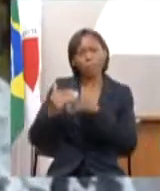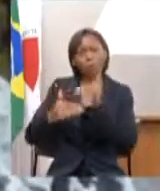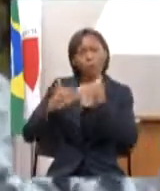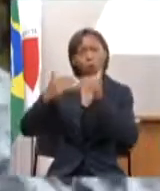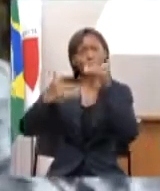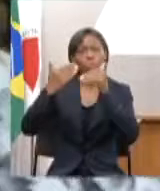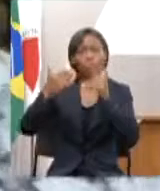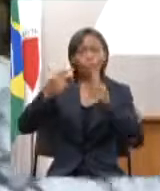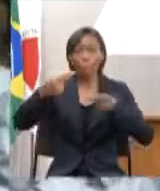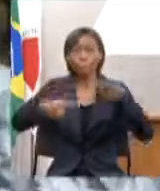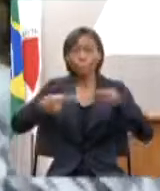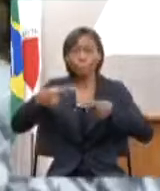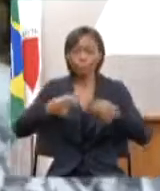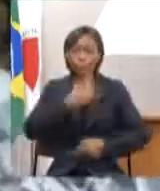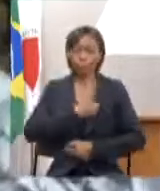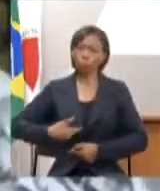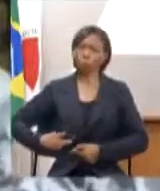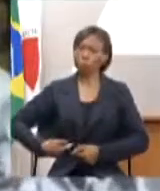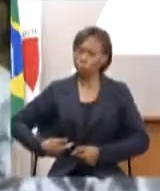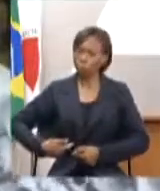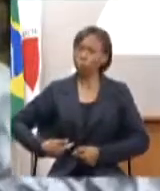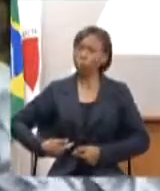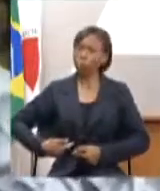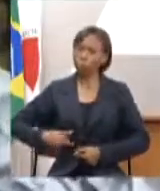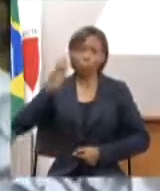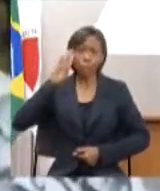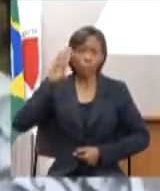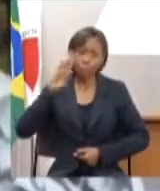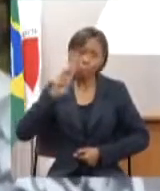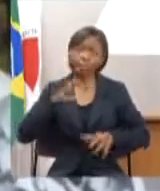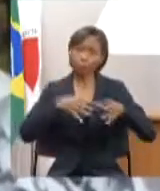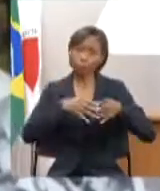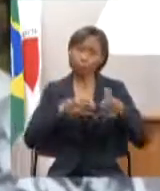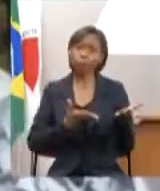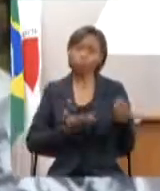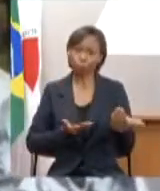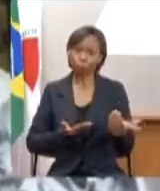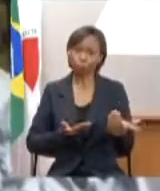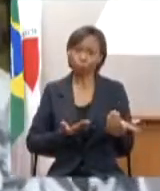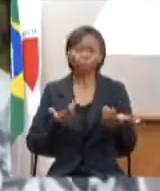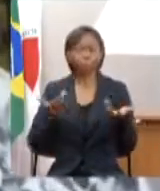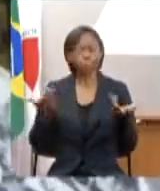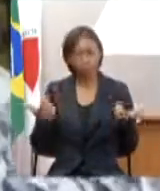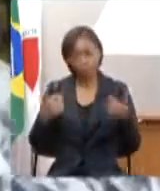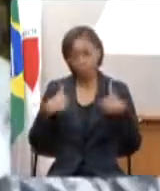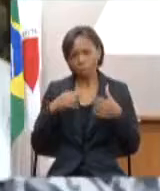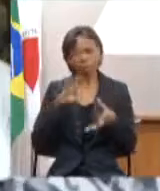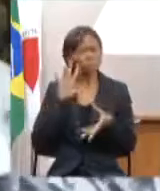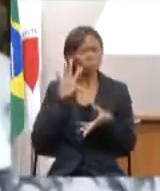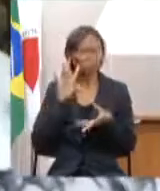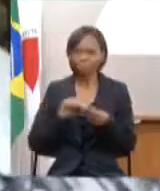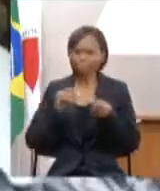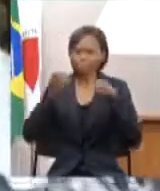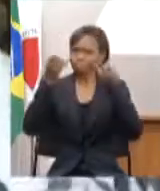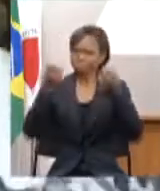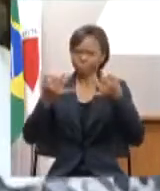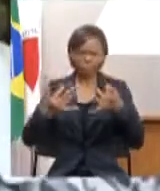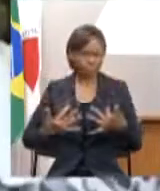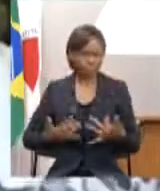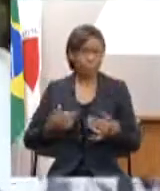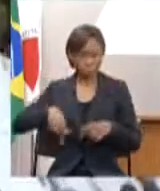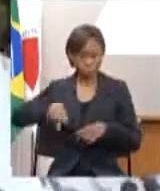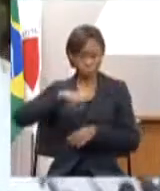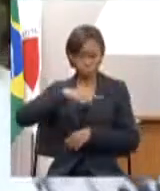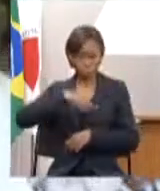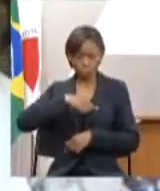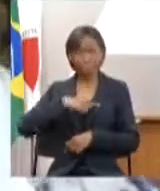principalmente ligada à juventude fica aqui essa minha fala nós que tivemos o